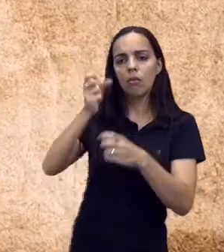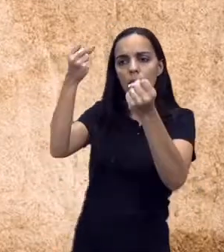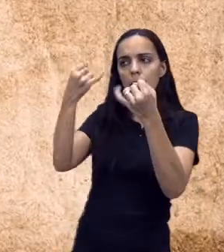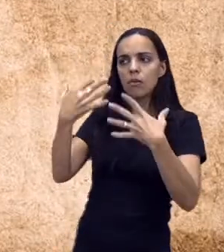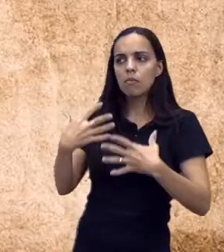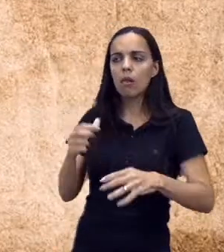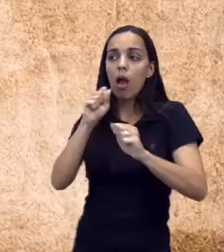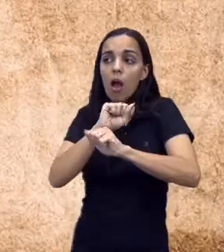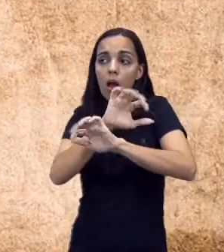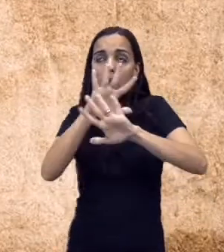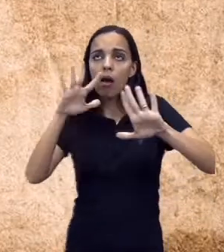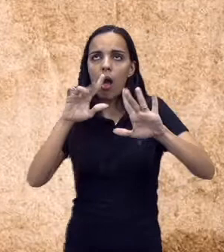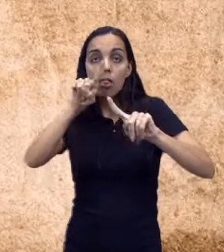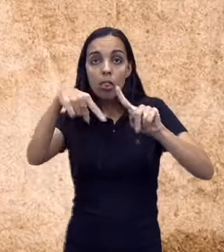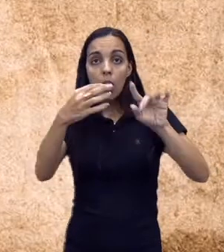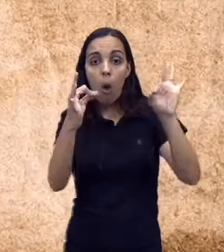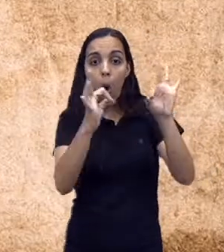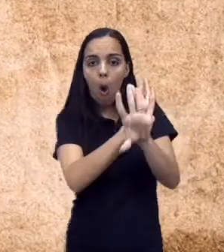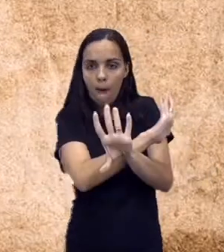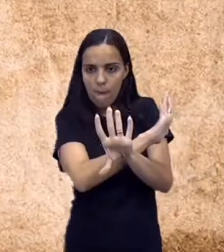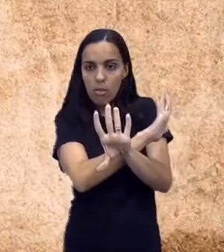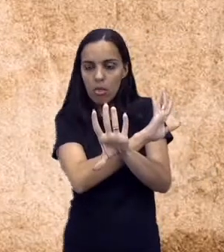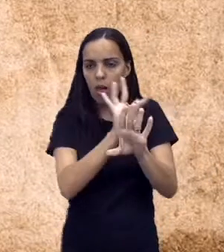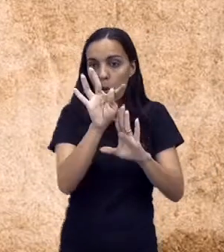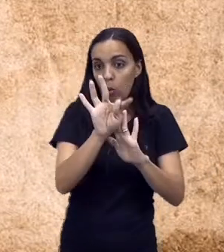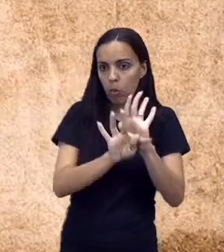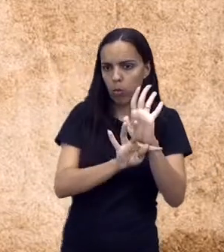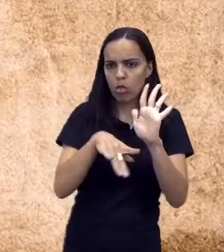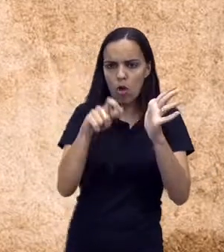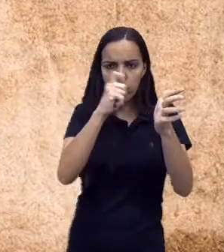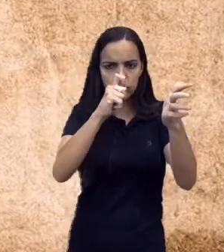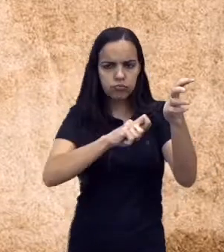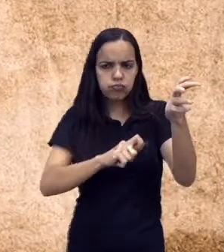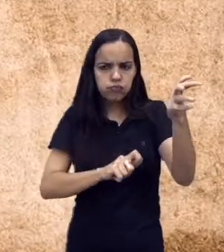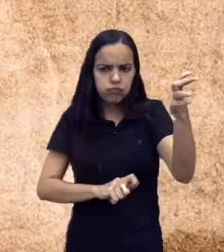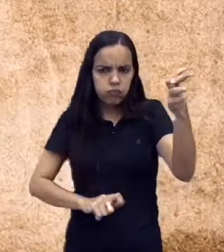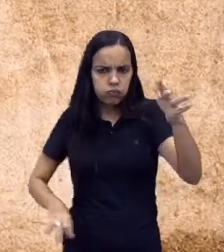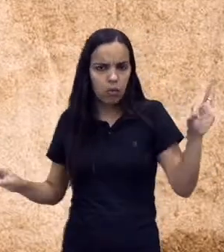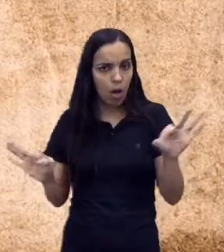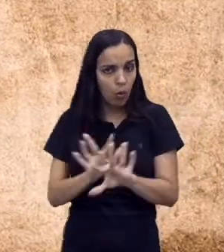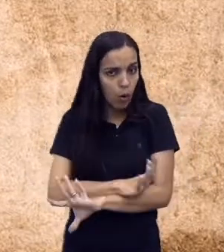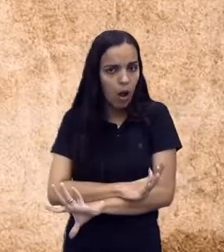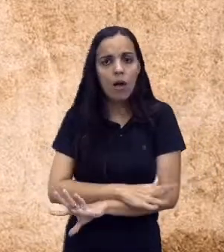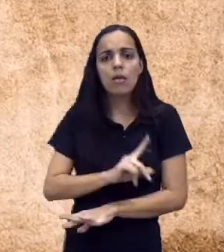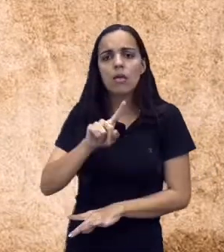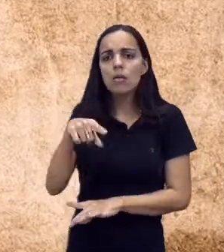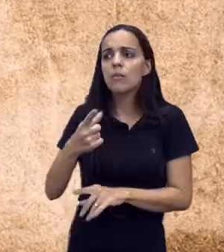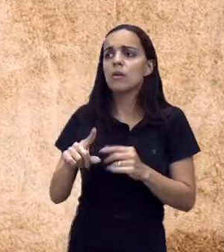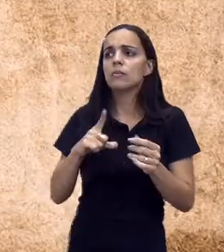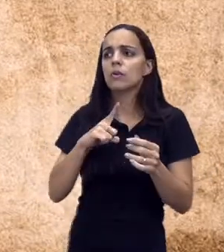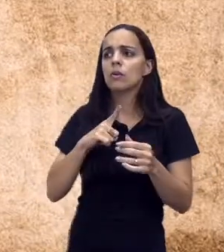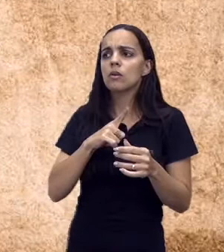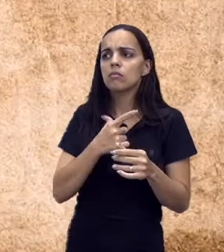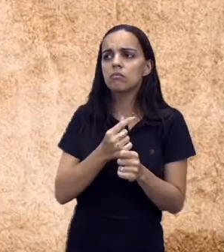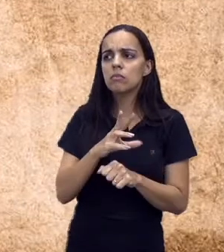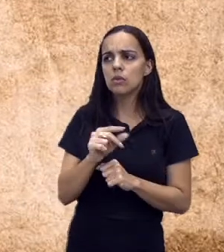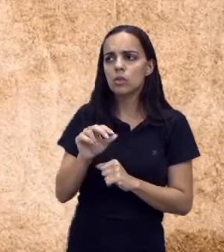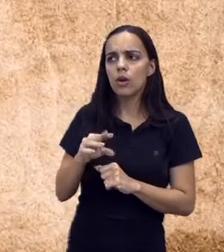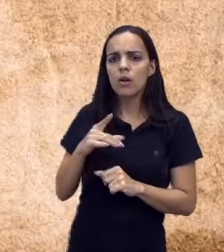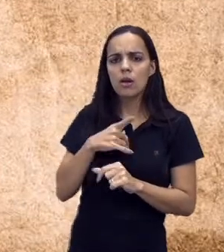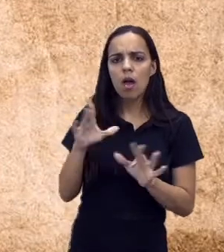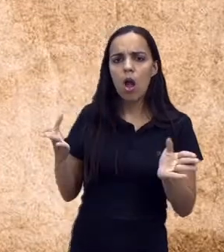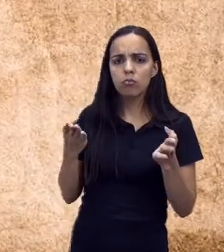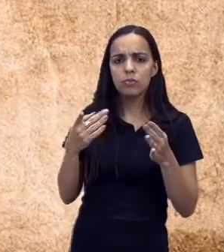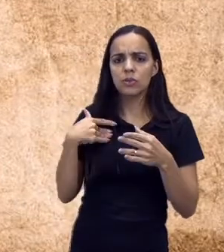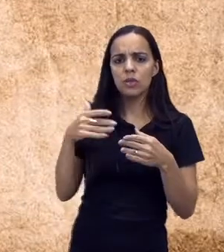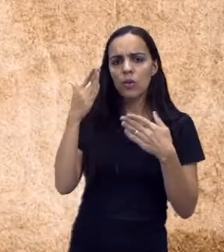né, do corpo do texto, em que nós temos introdução e desenvolvimento, virá o desfecho, que